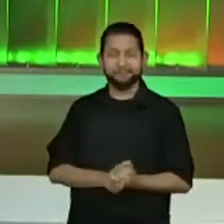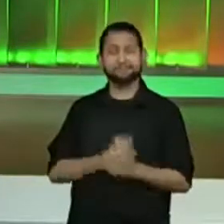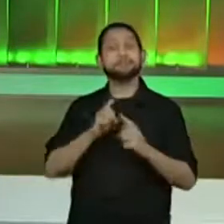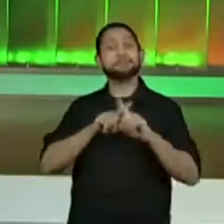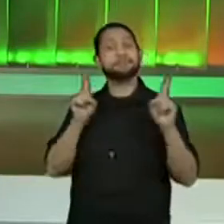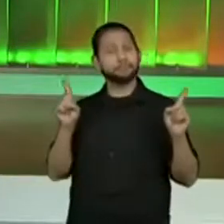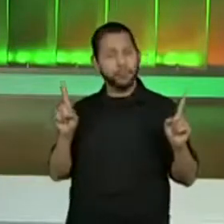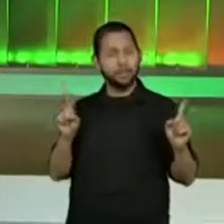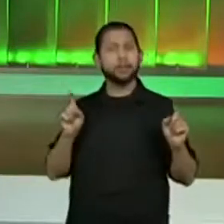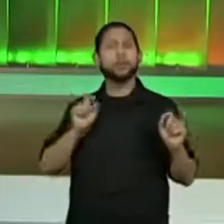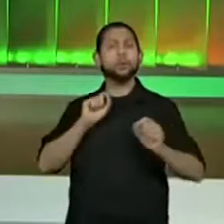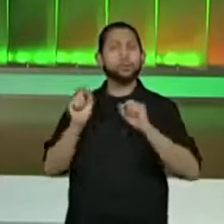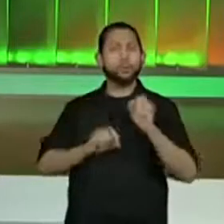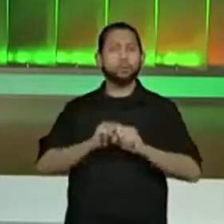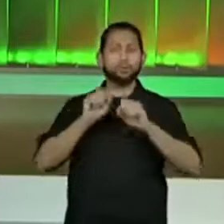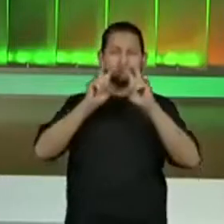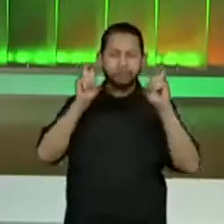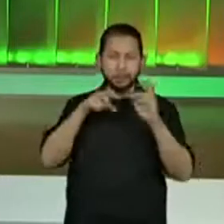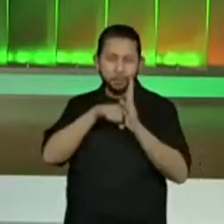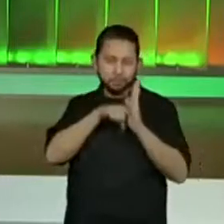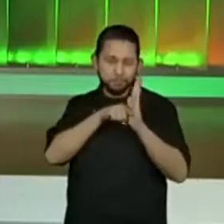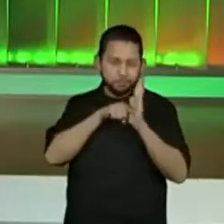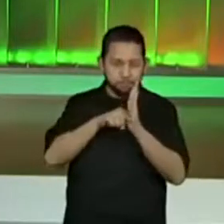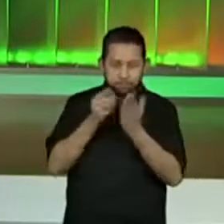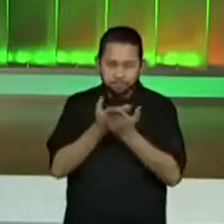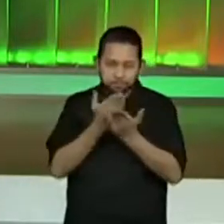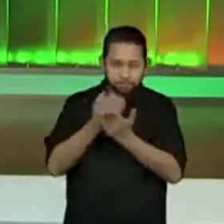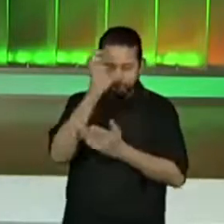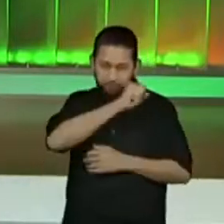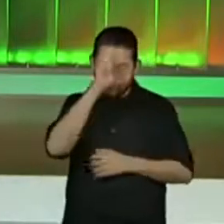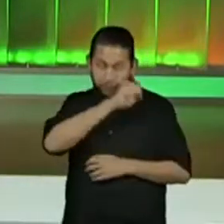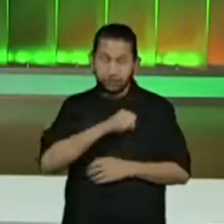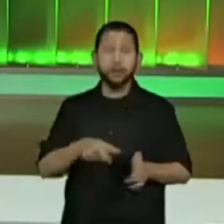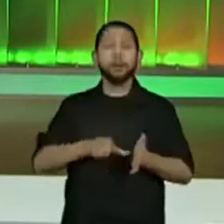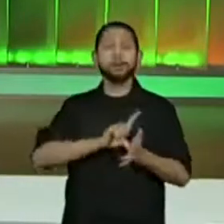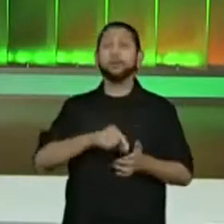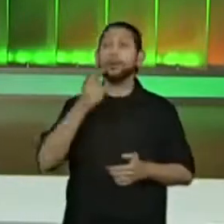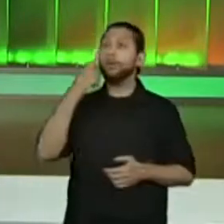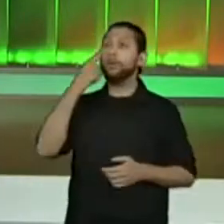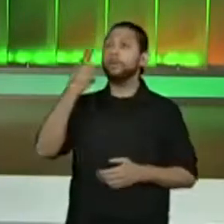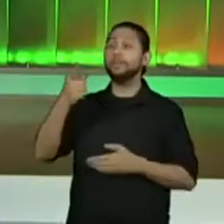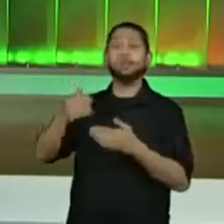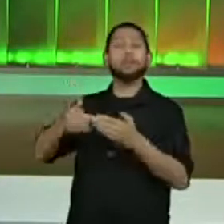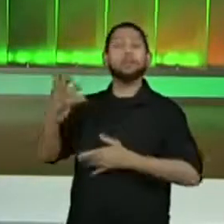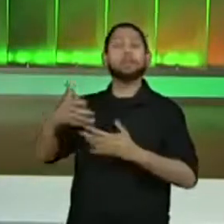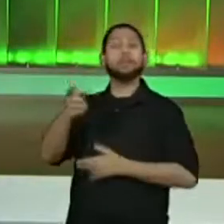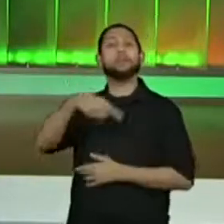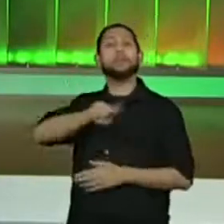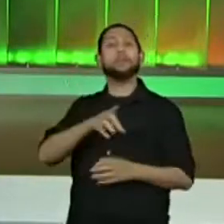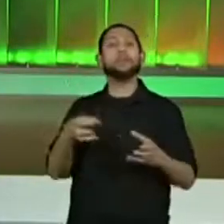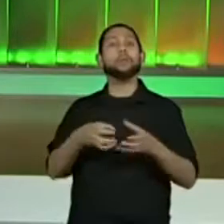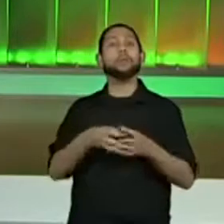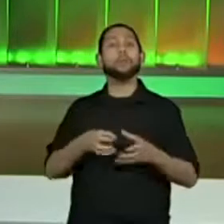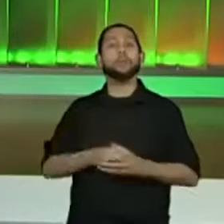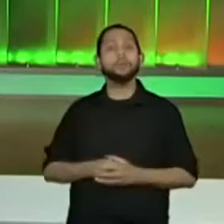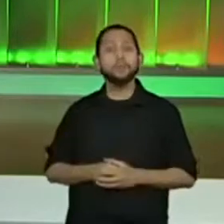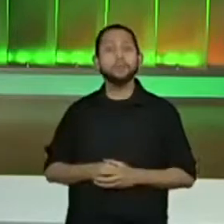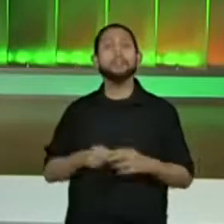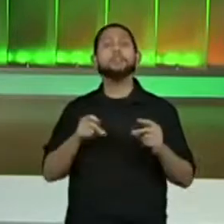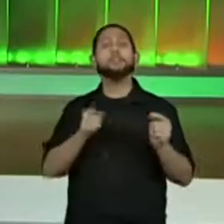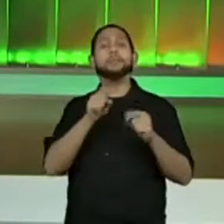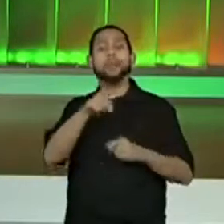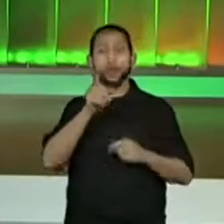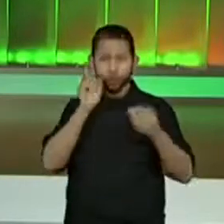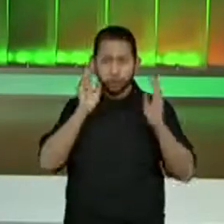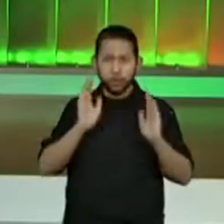para explorarmos esse assunto, primeiro eu preciso que a galerinha do quinto ano organize o seu material de